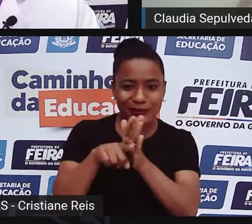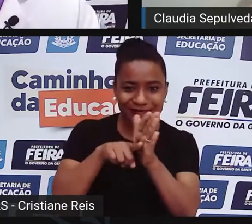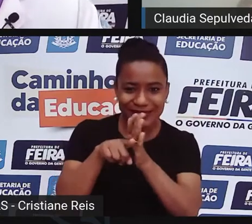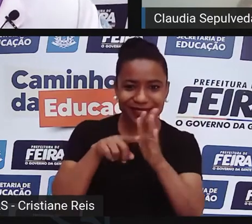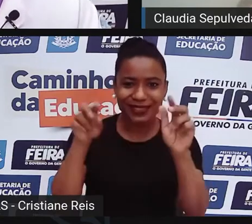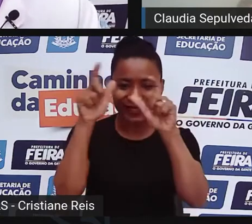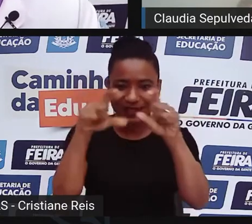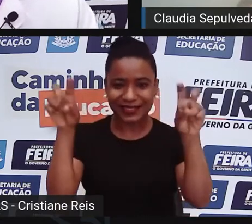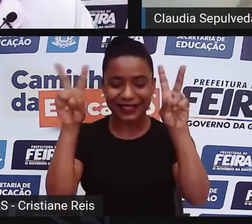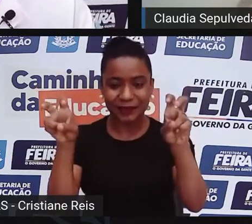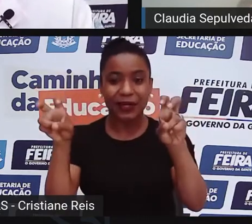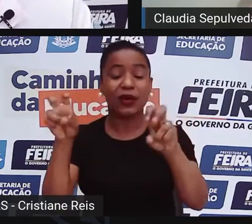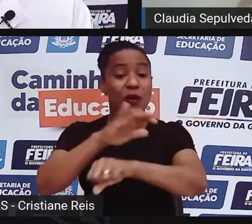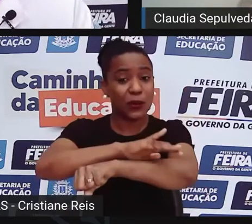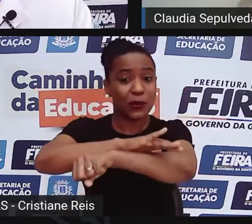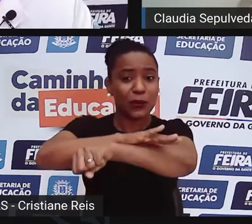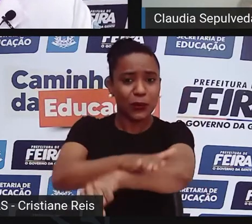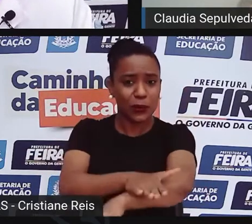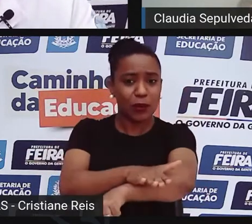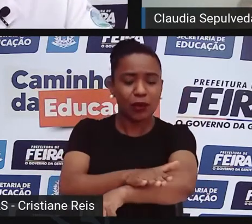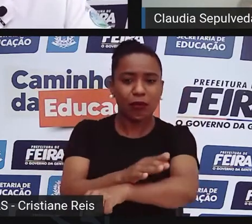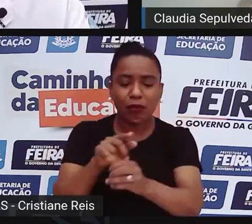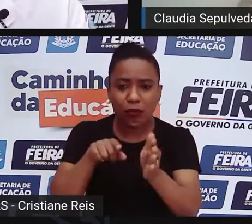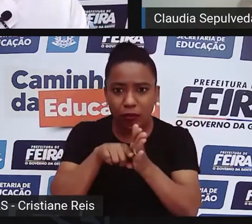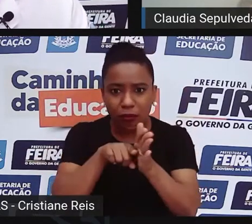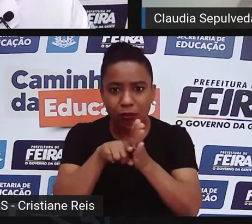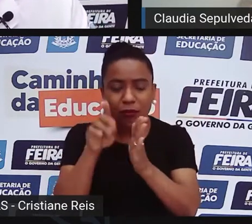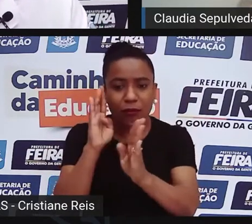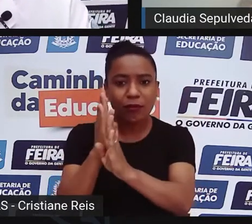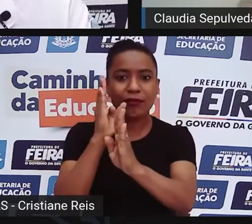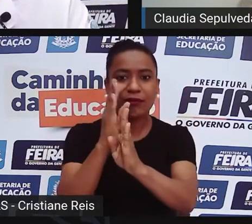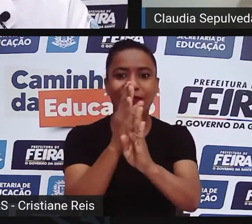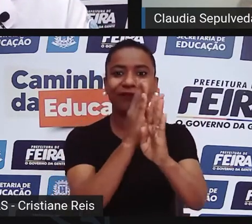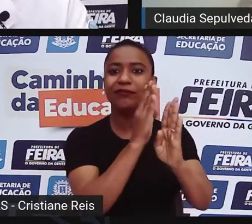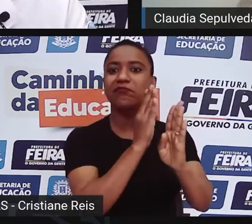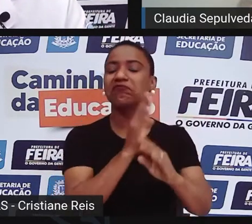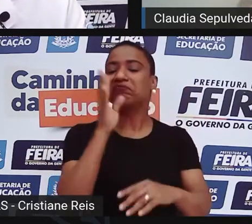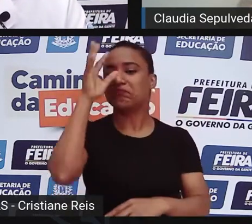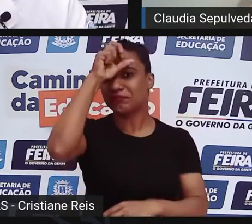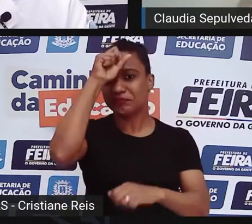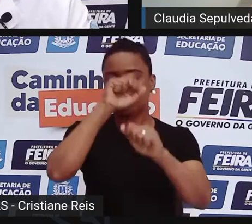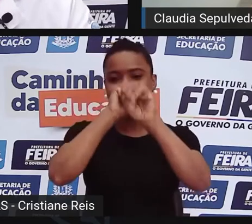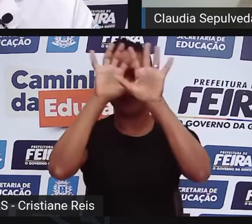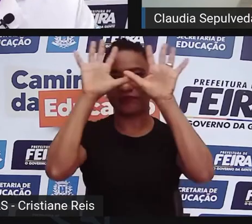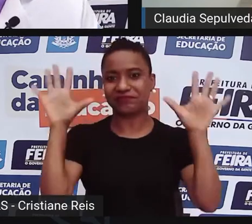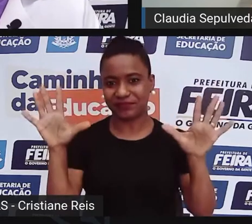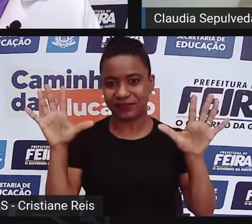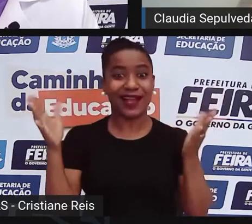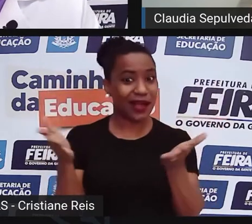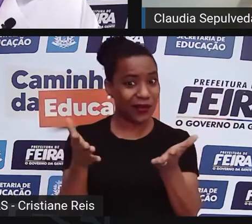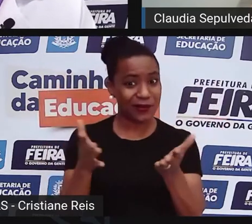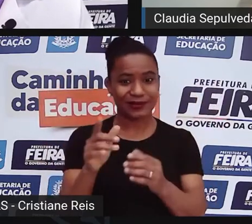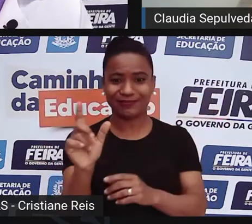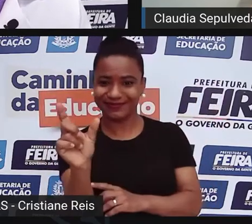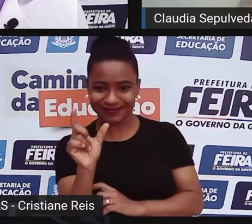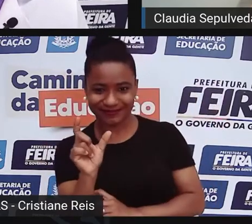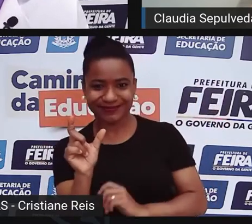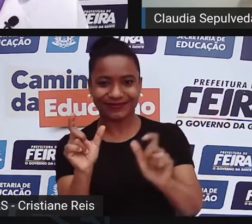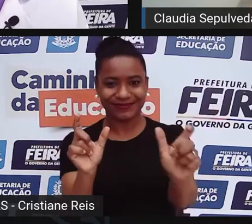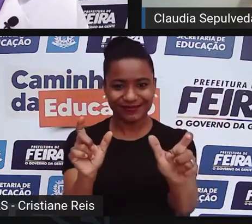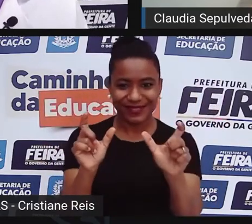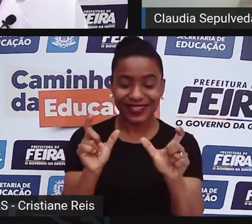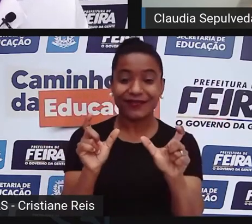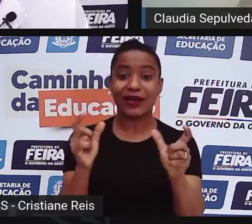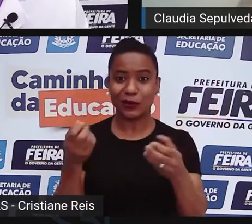edições, e aí vamos começar definindo para os nossos alunos essas palavras, se é que eles já estão ligados